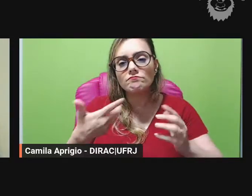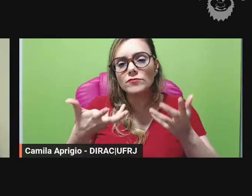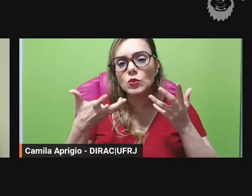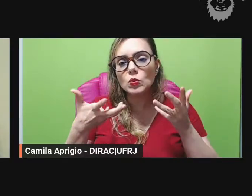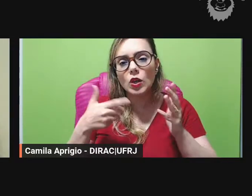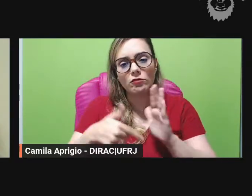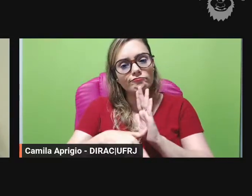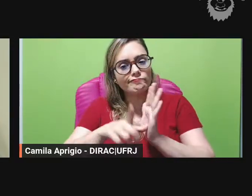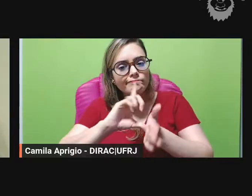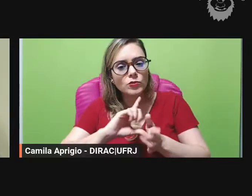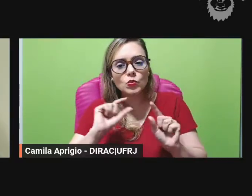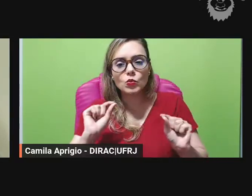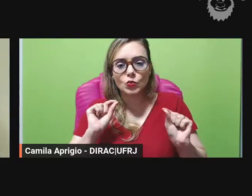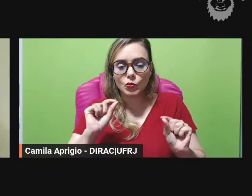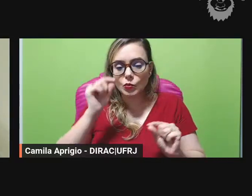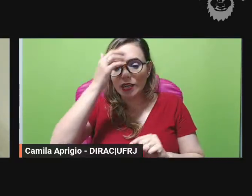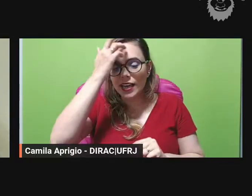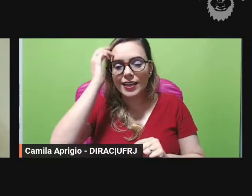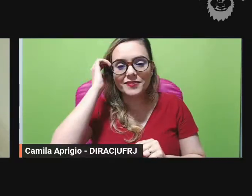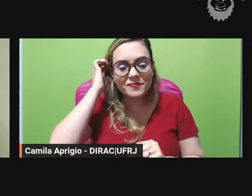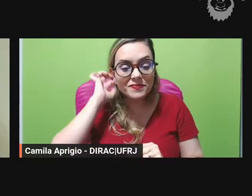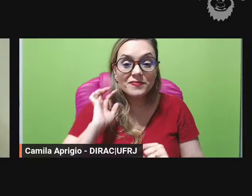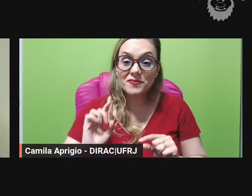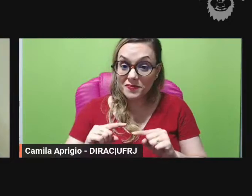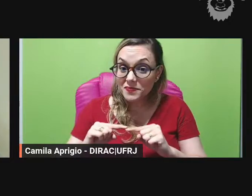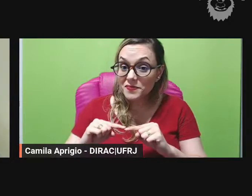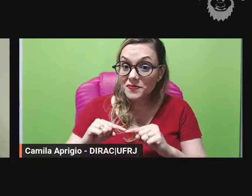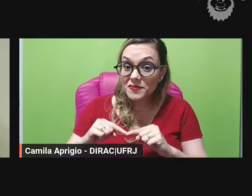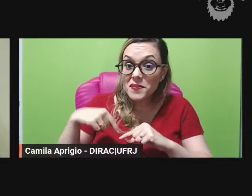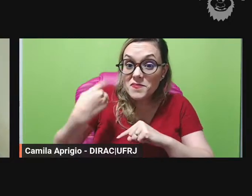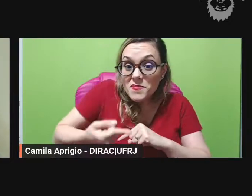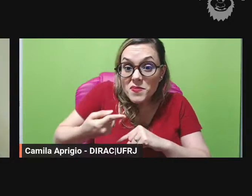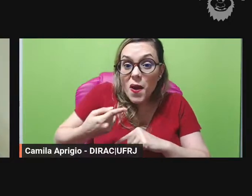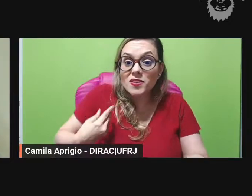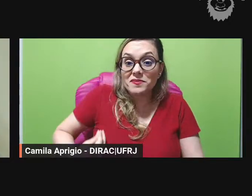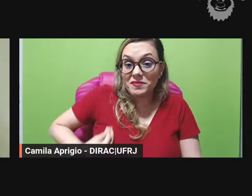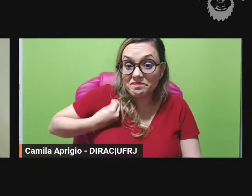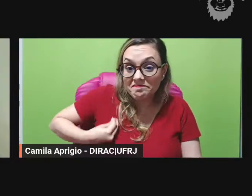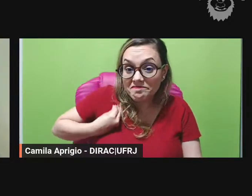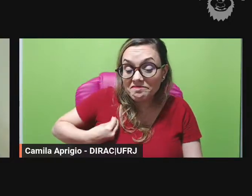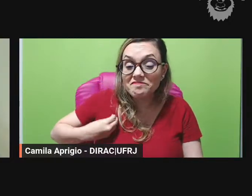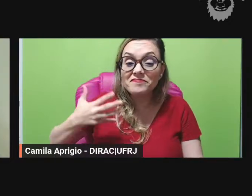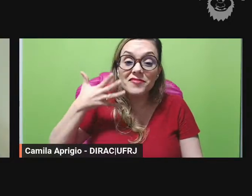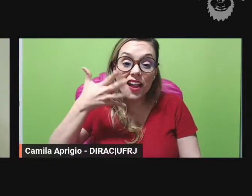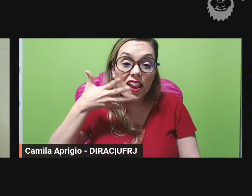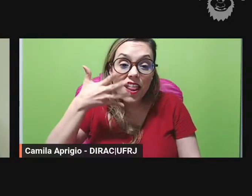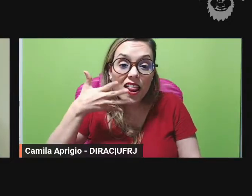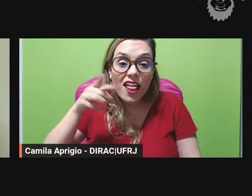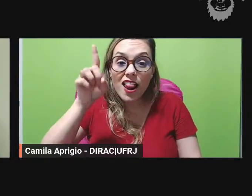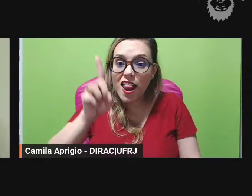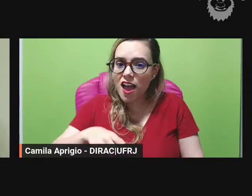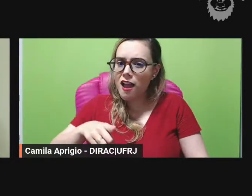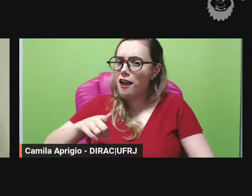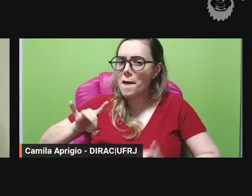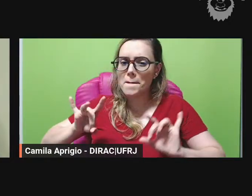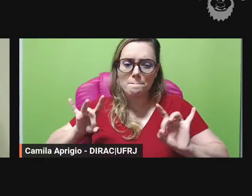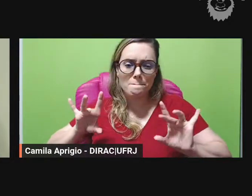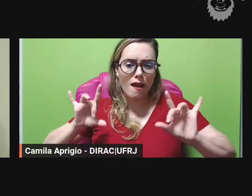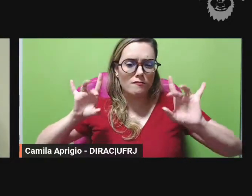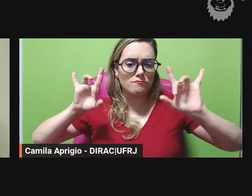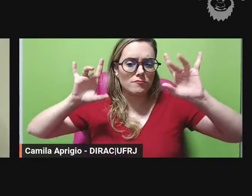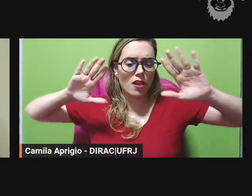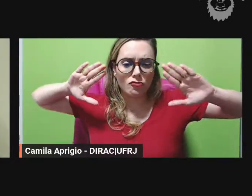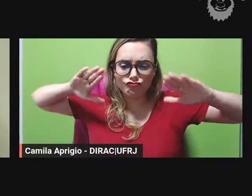é a a nossa próxima convidada é uma especialista né no estudo das fábulas de Monteiro Lobato e